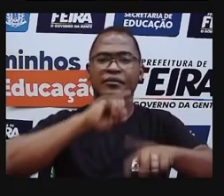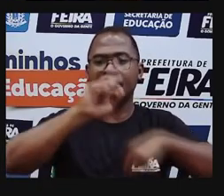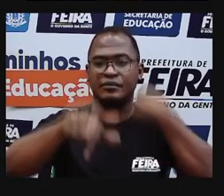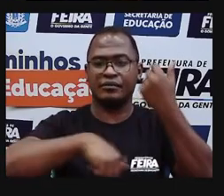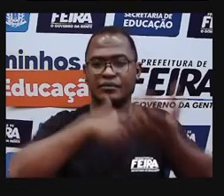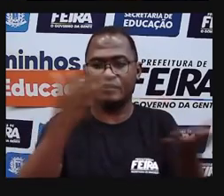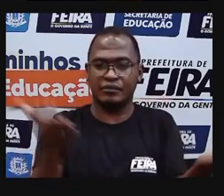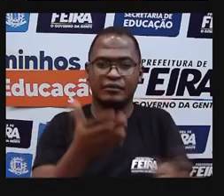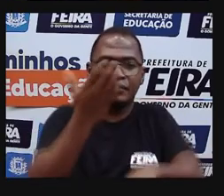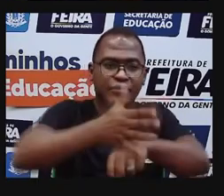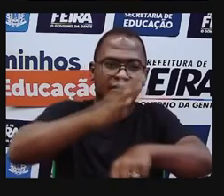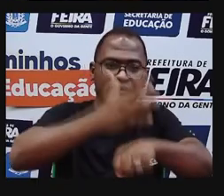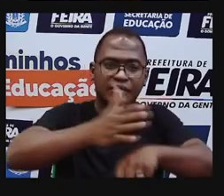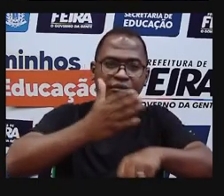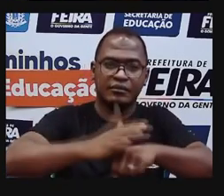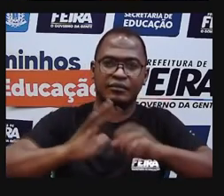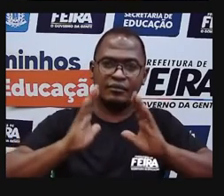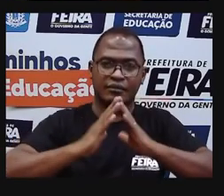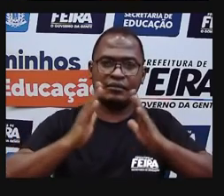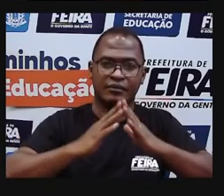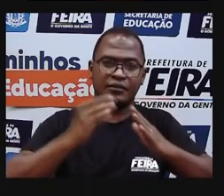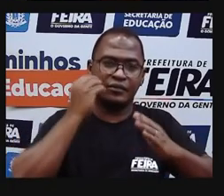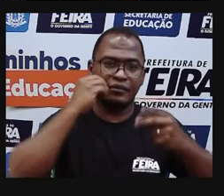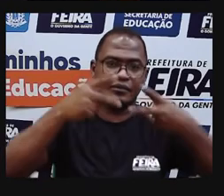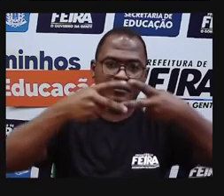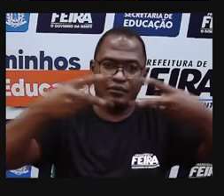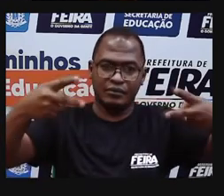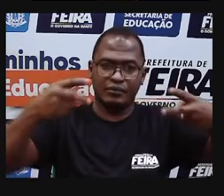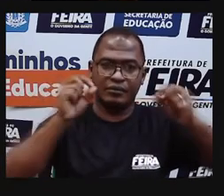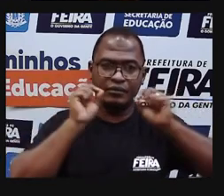Porque eu vou deixar aqui só pra vocês olharem.